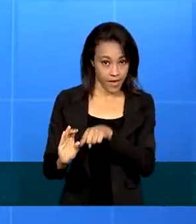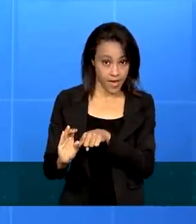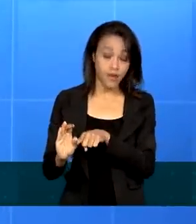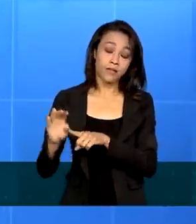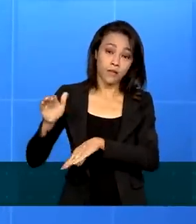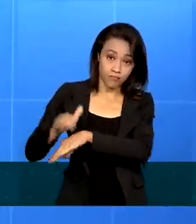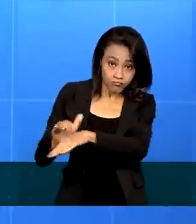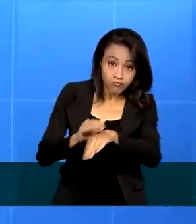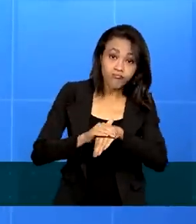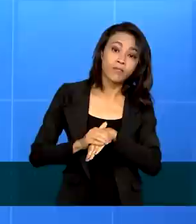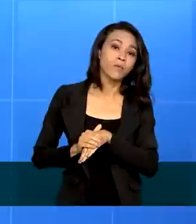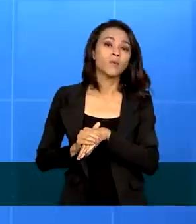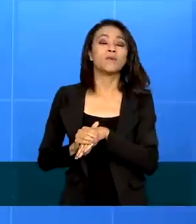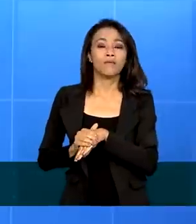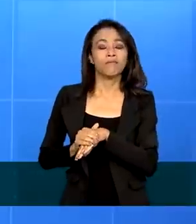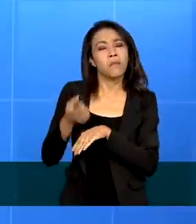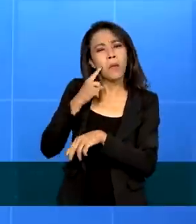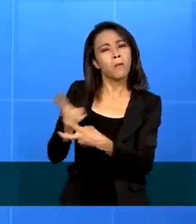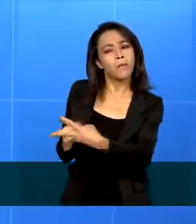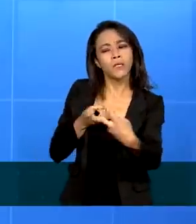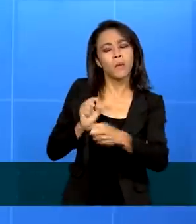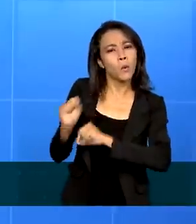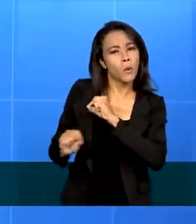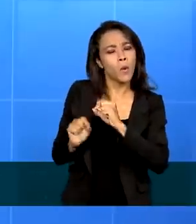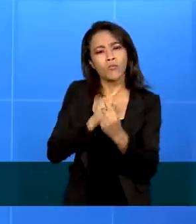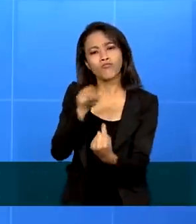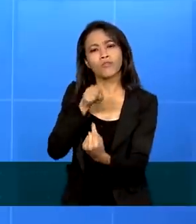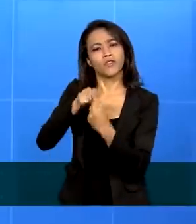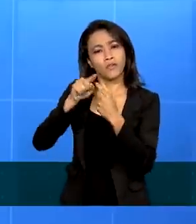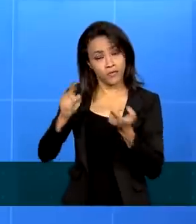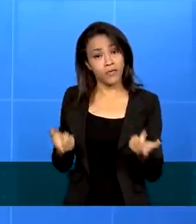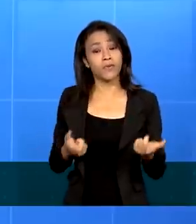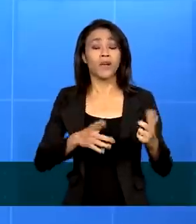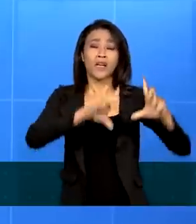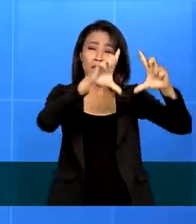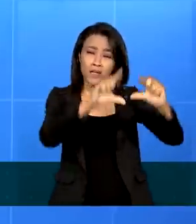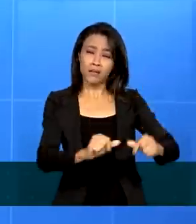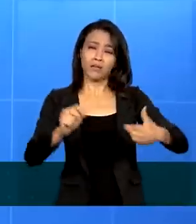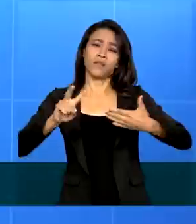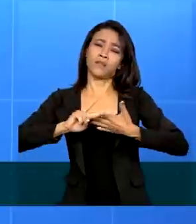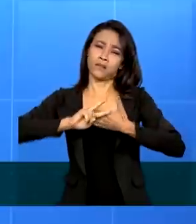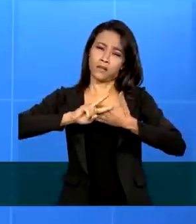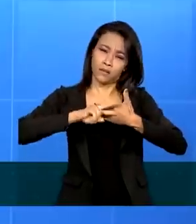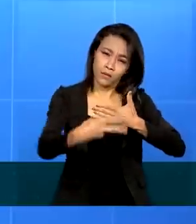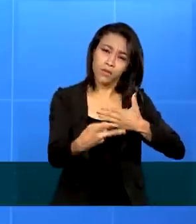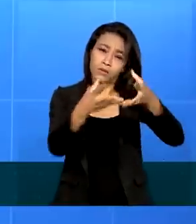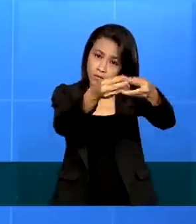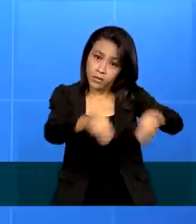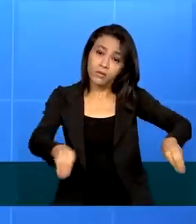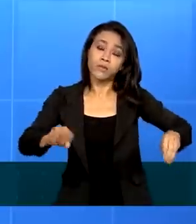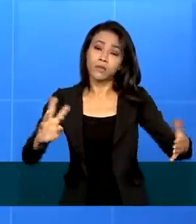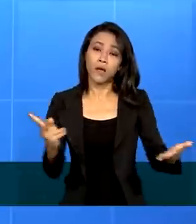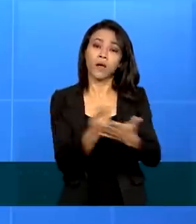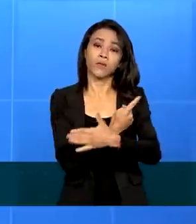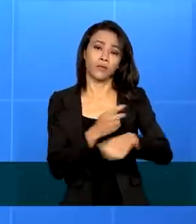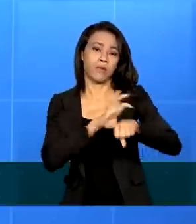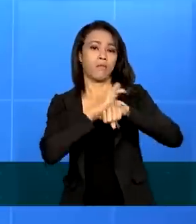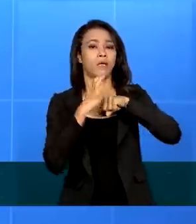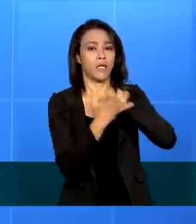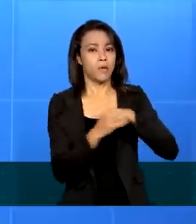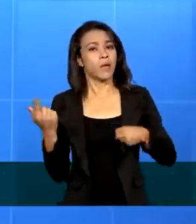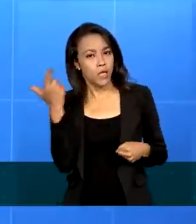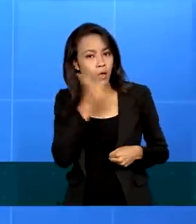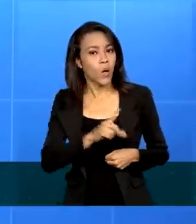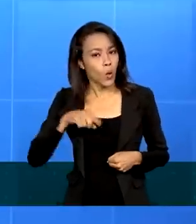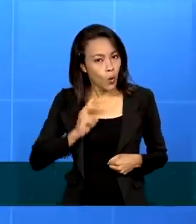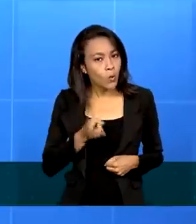iniciativa serviu para minorar os danos causados pela pandemia e avançarmos com